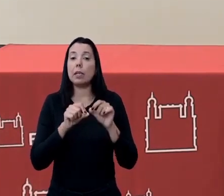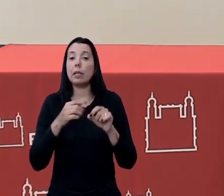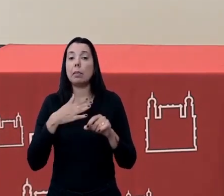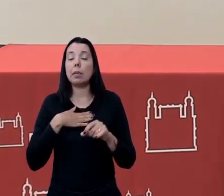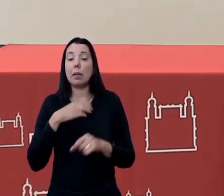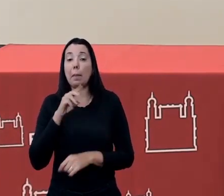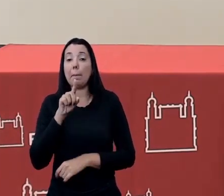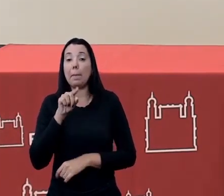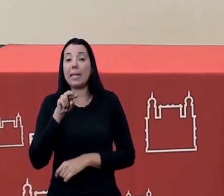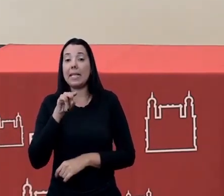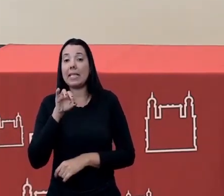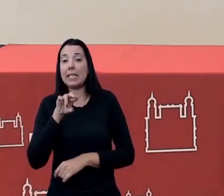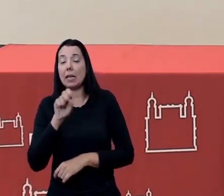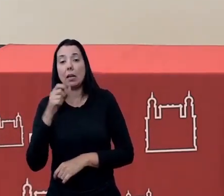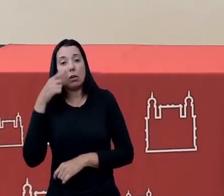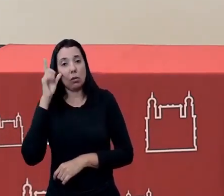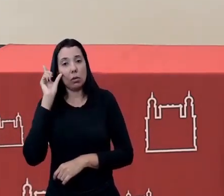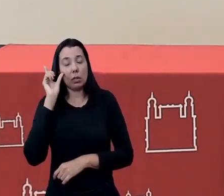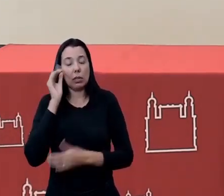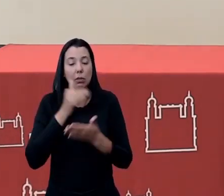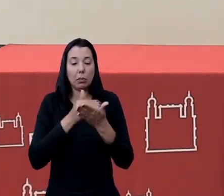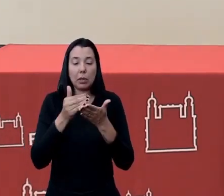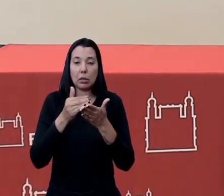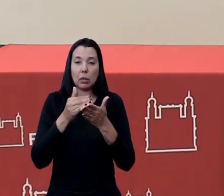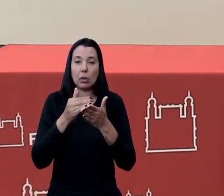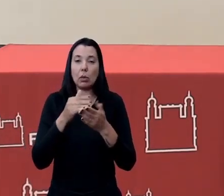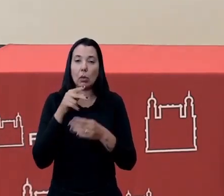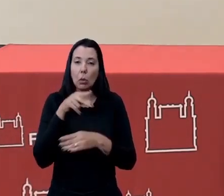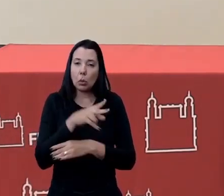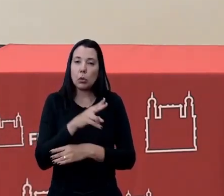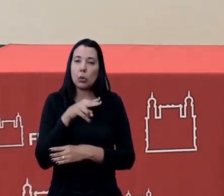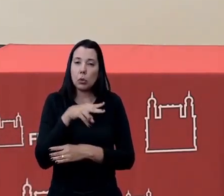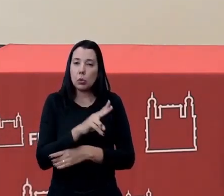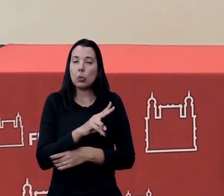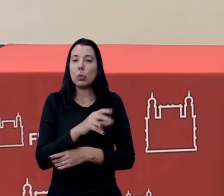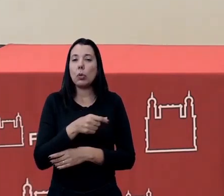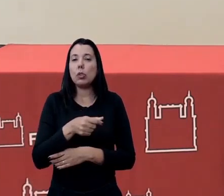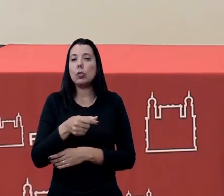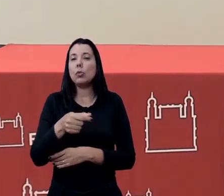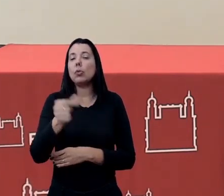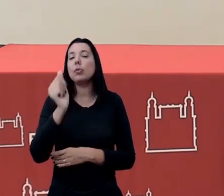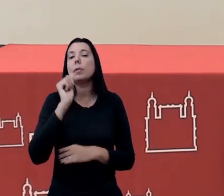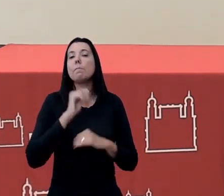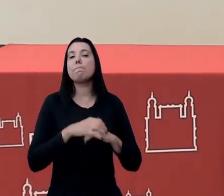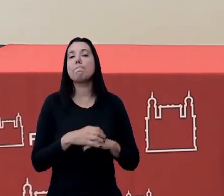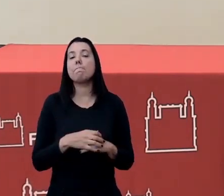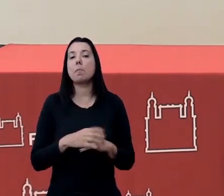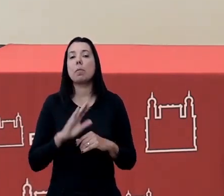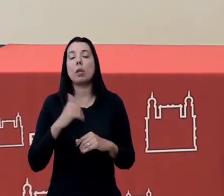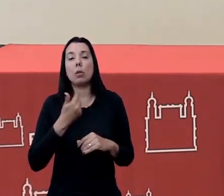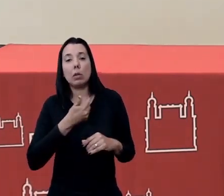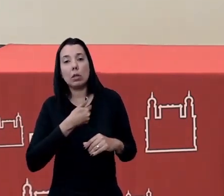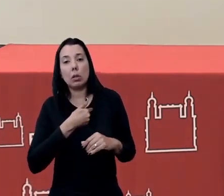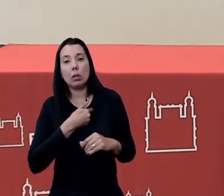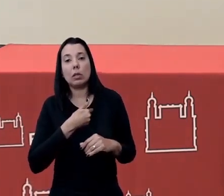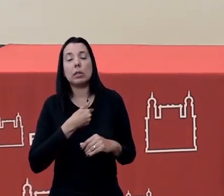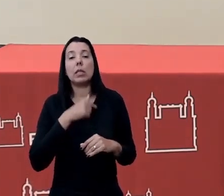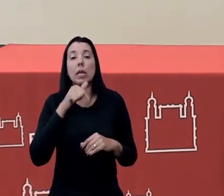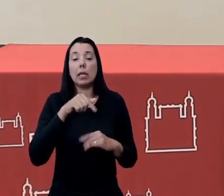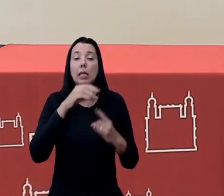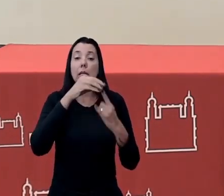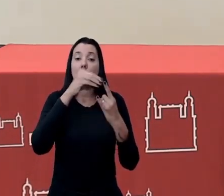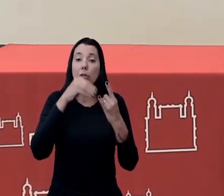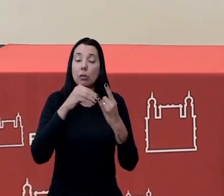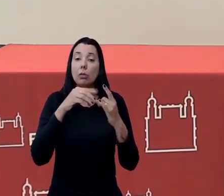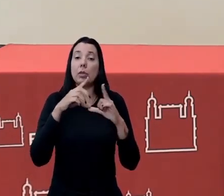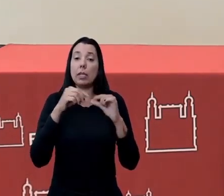Nísia ontem que a gente reiterou aqui no início siga que a gente possa seguir com a nossa unidade na